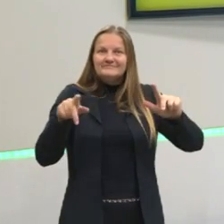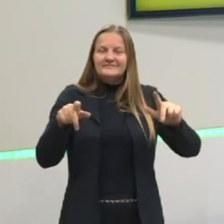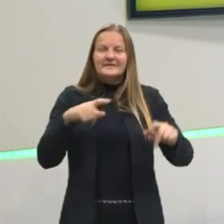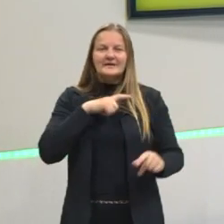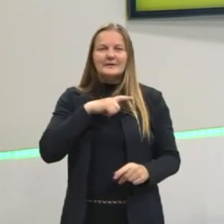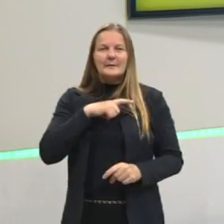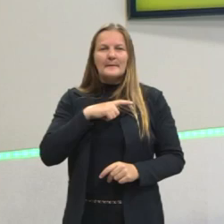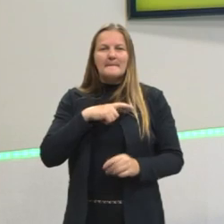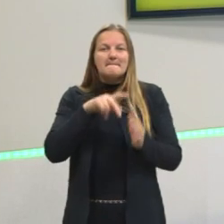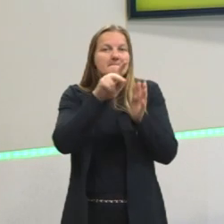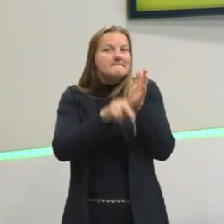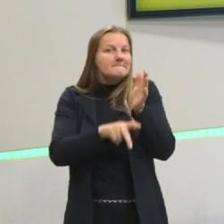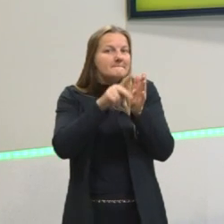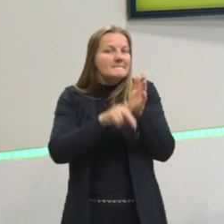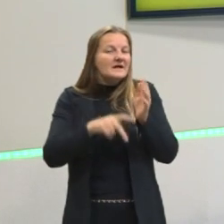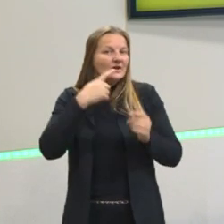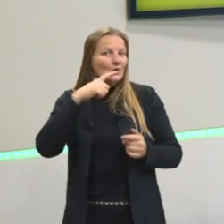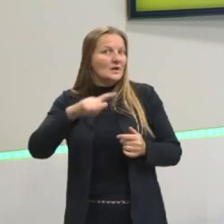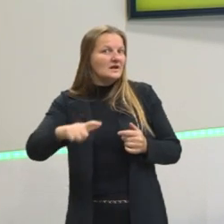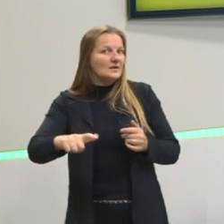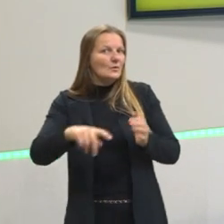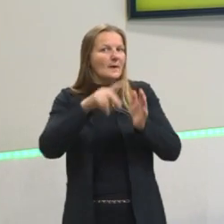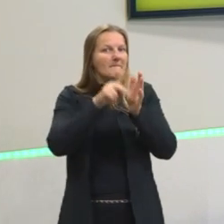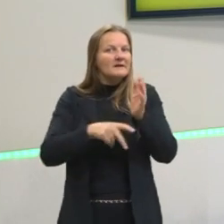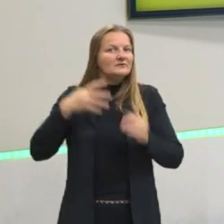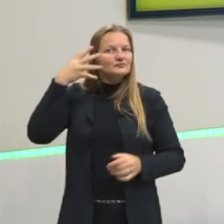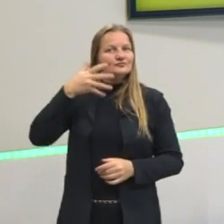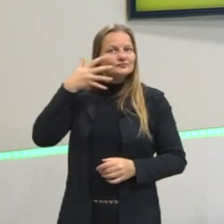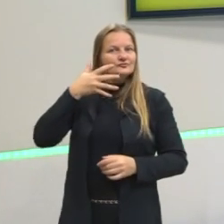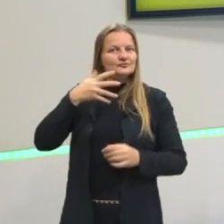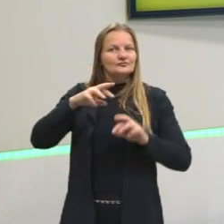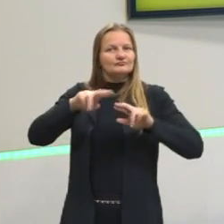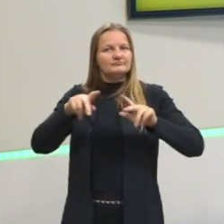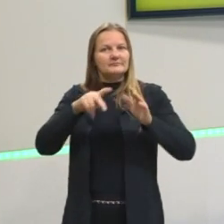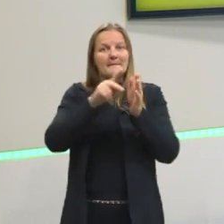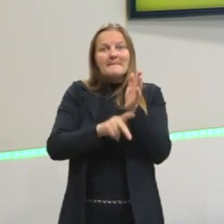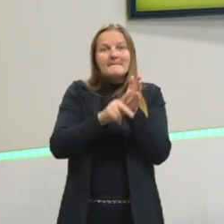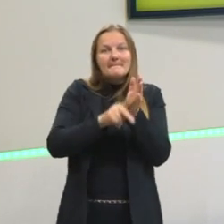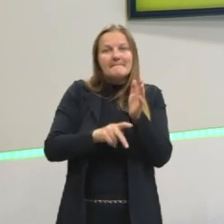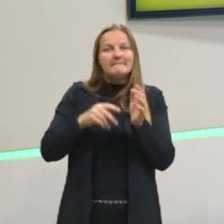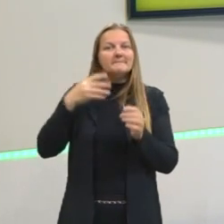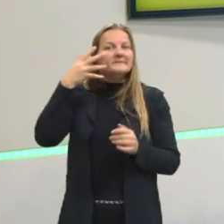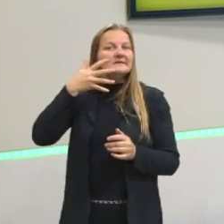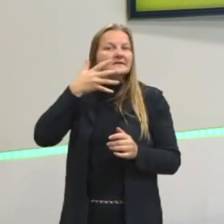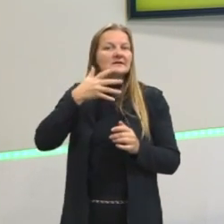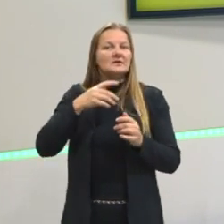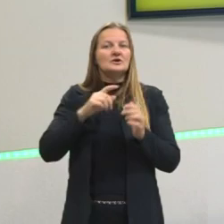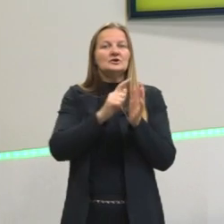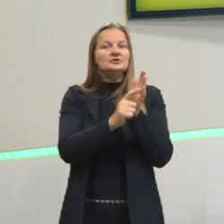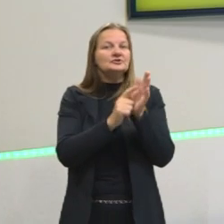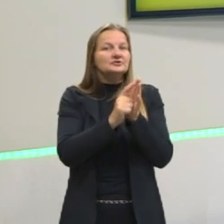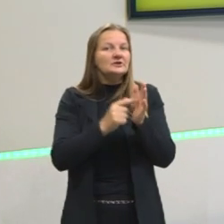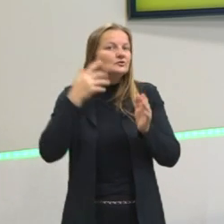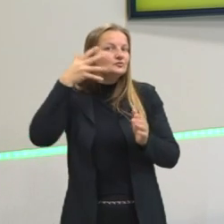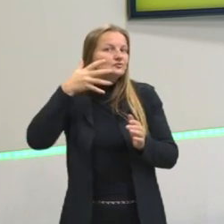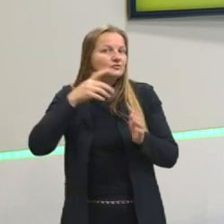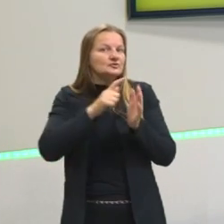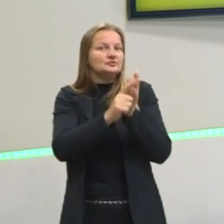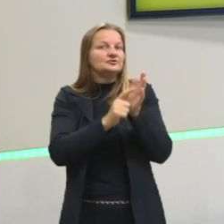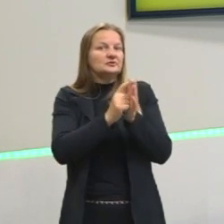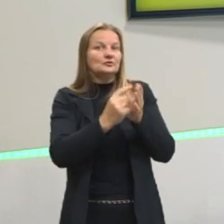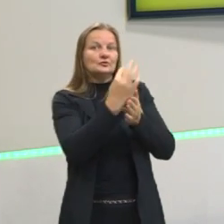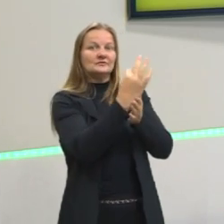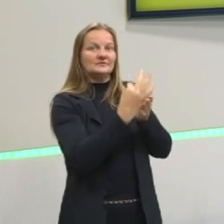plano da língua e plano do discurso. E é aqui que a gente começa a separar o que é gênero do discurso do que é